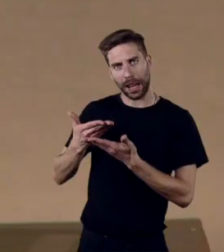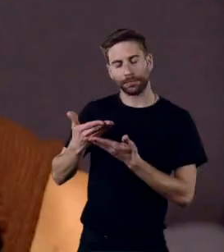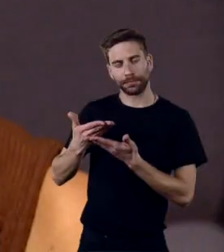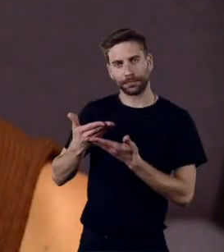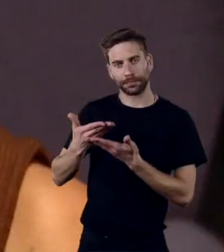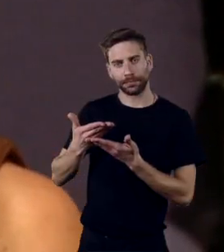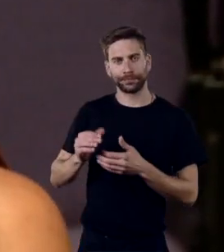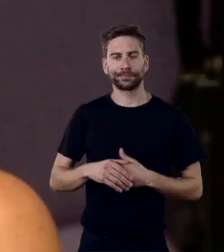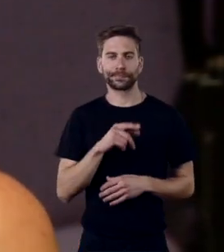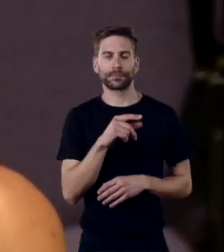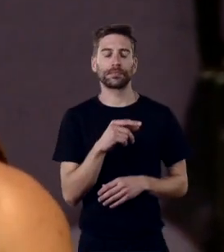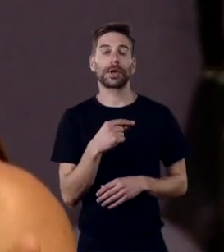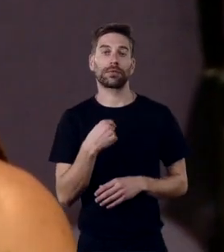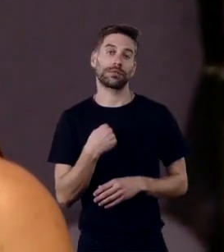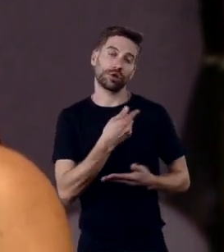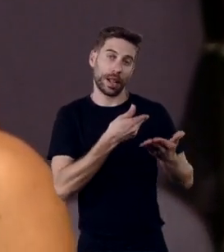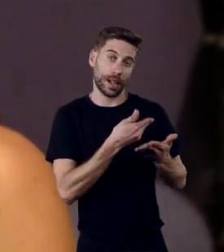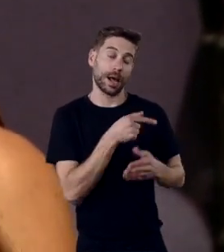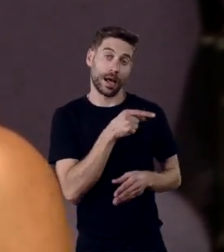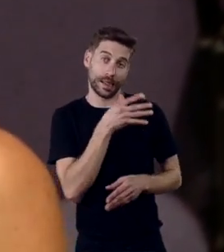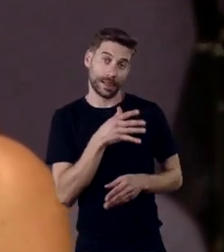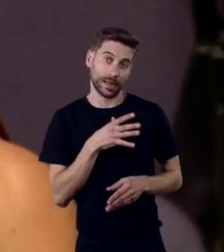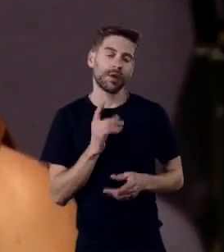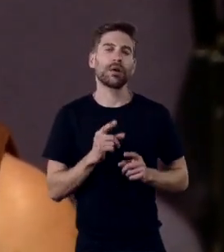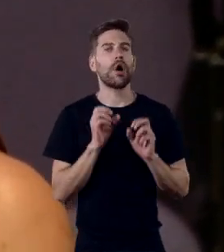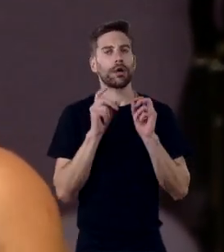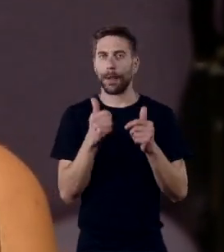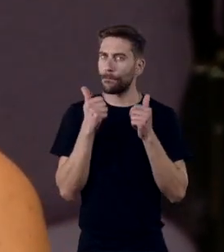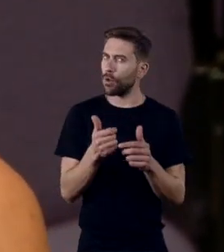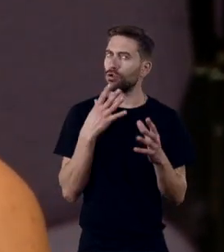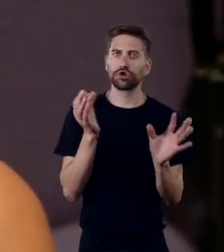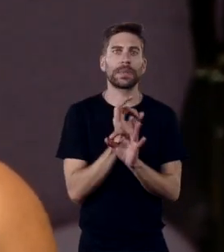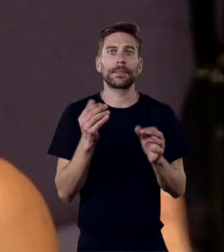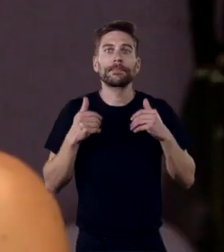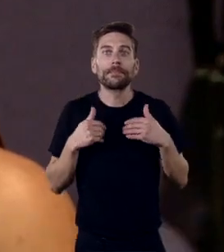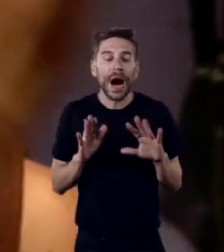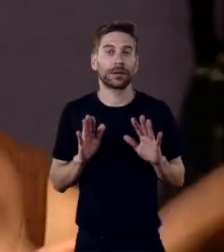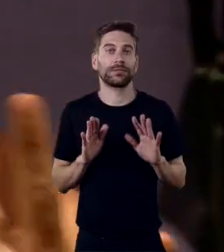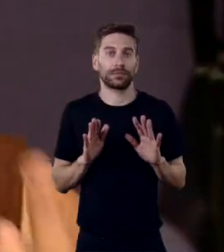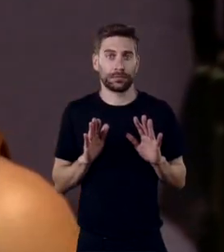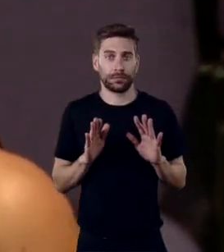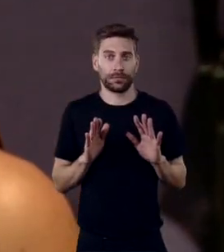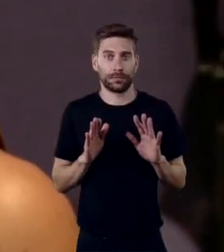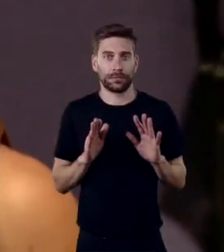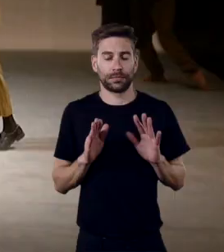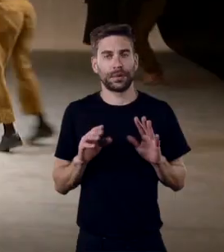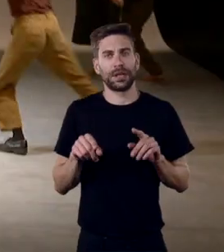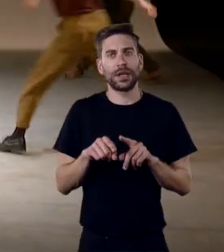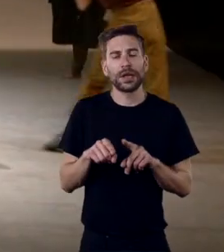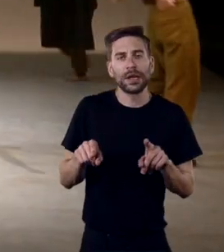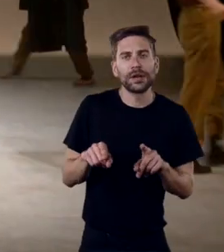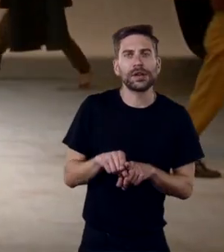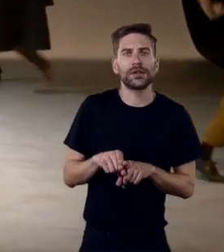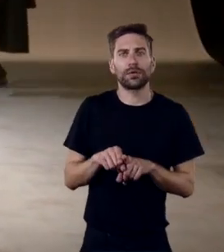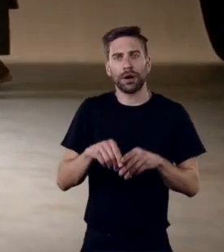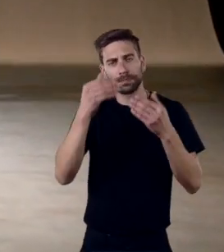disse-nos, ok, boa, fantástico, mas há que sair da vossa esfera, há